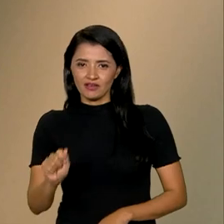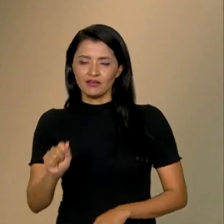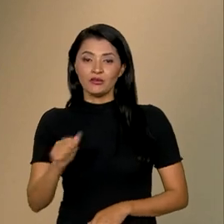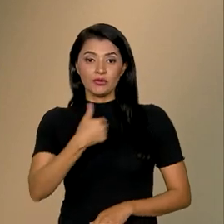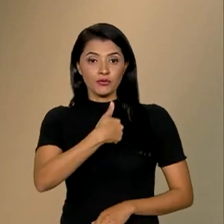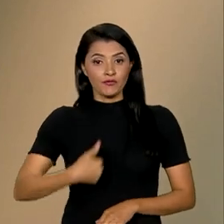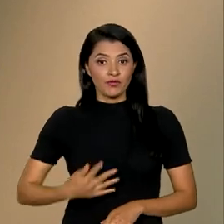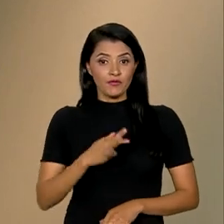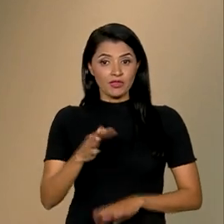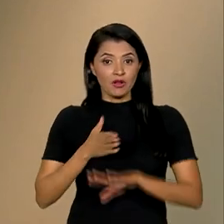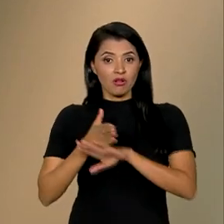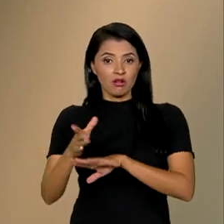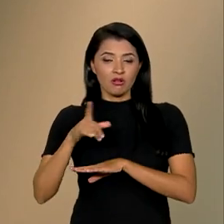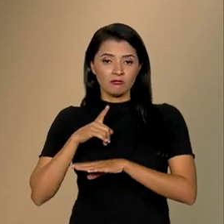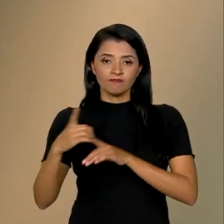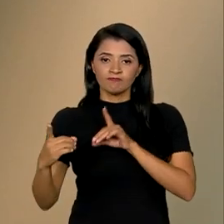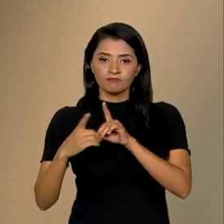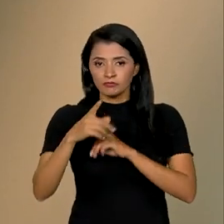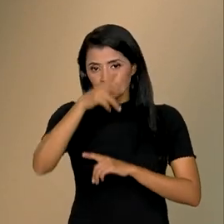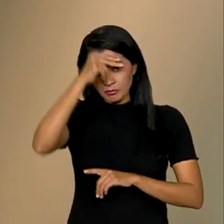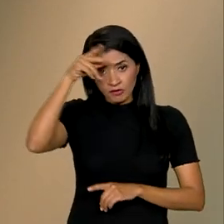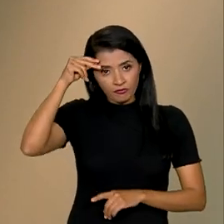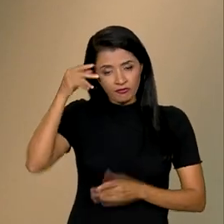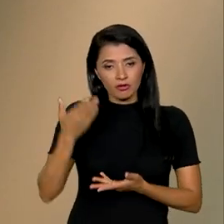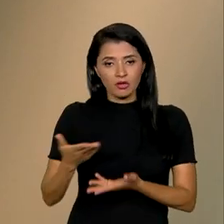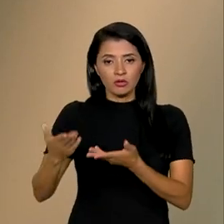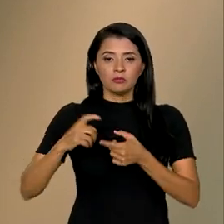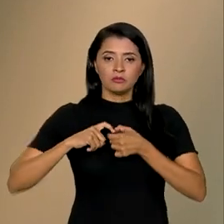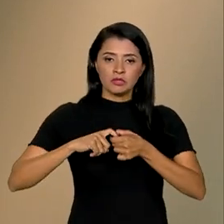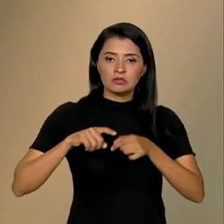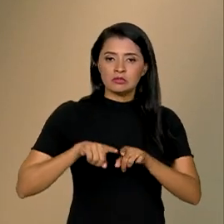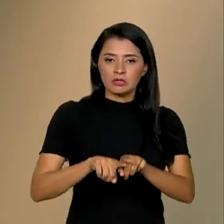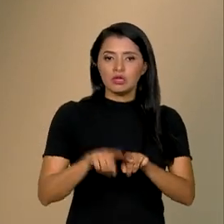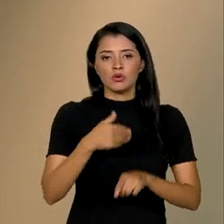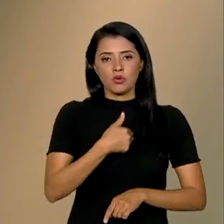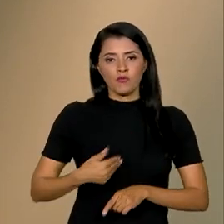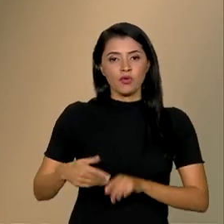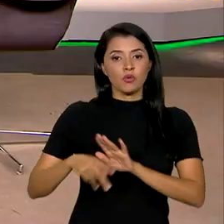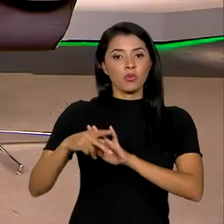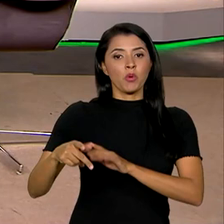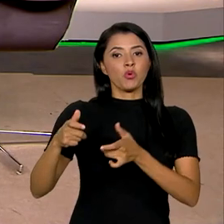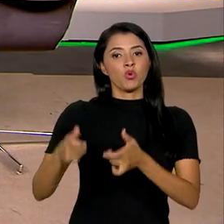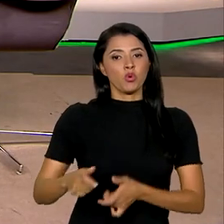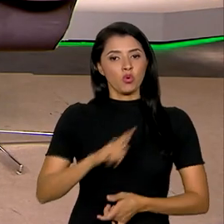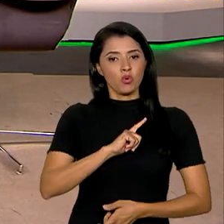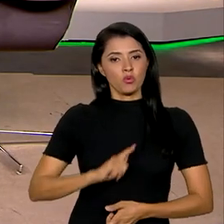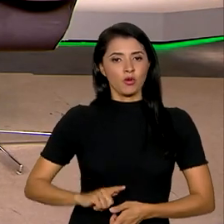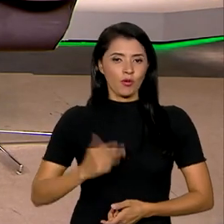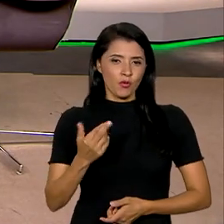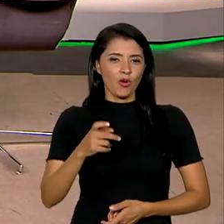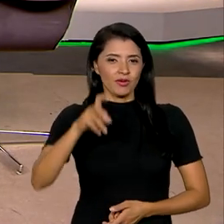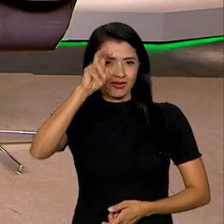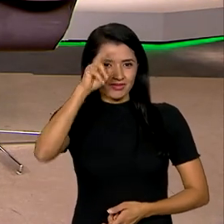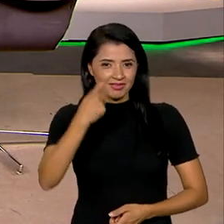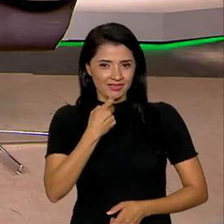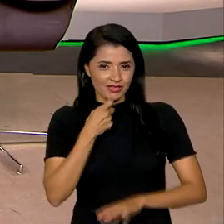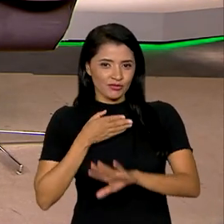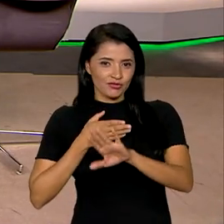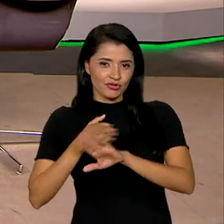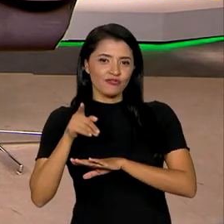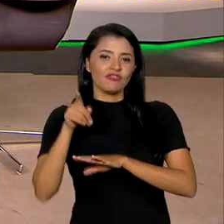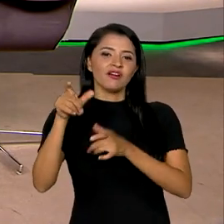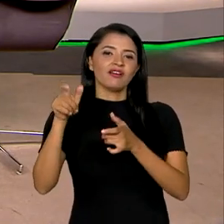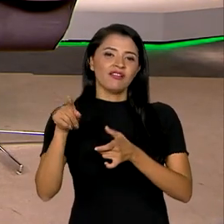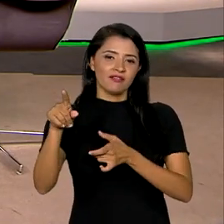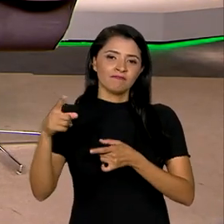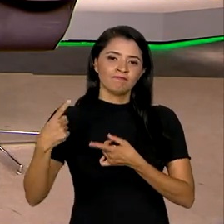federação, atendendo prefeitas, prefeitos, parceria com o governo local, como na próxima quinta e sexta-feira, estaremos fazendo